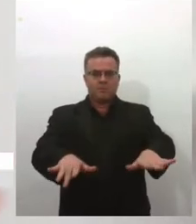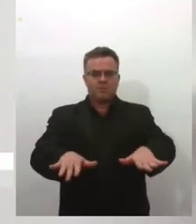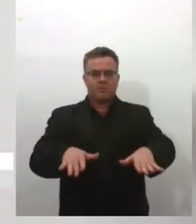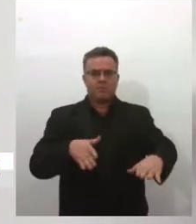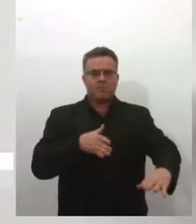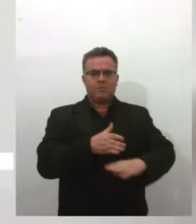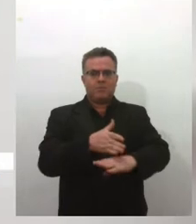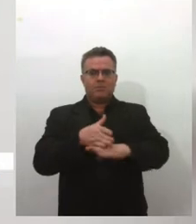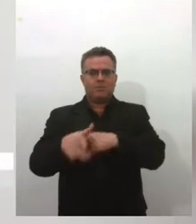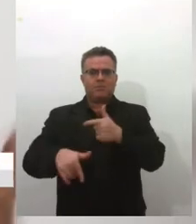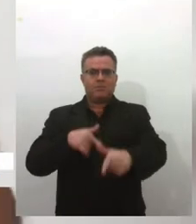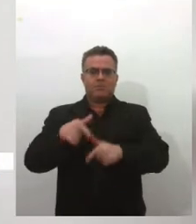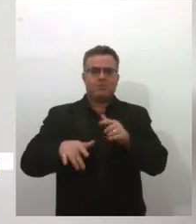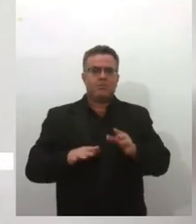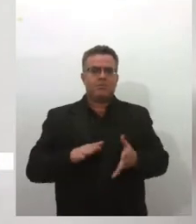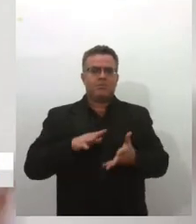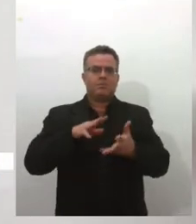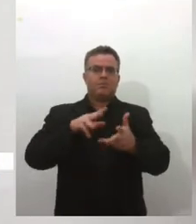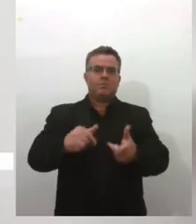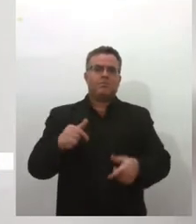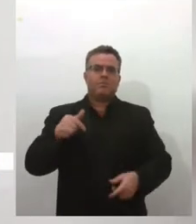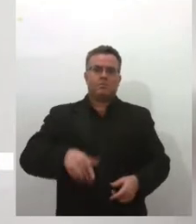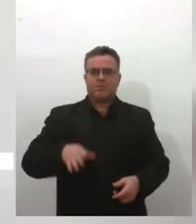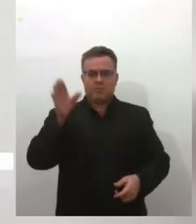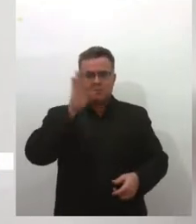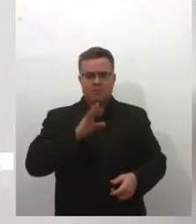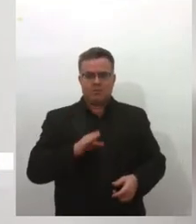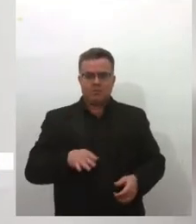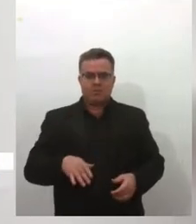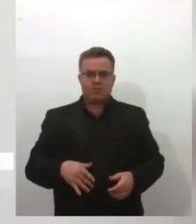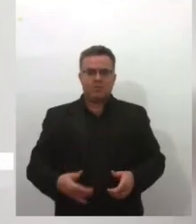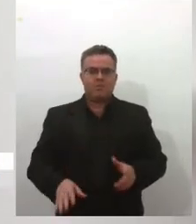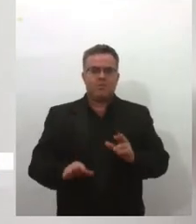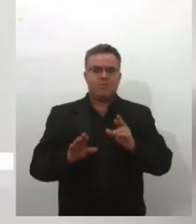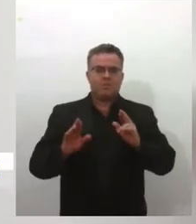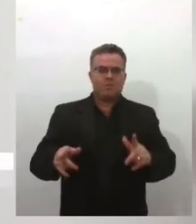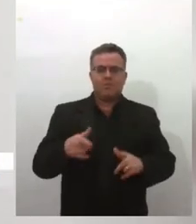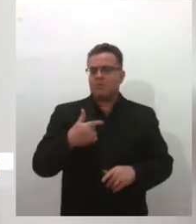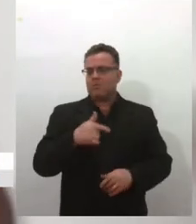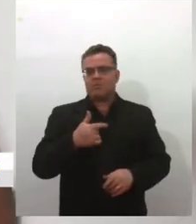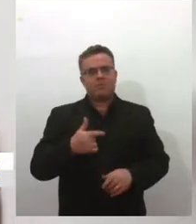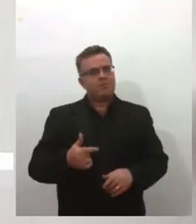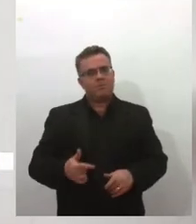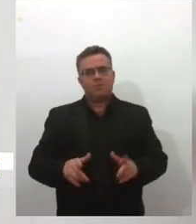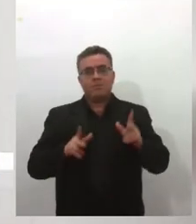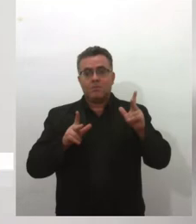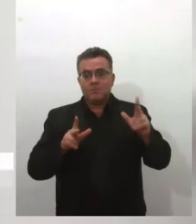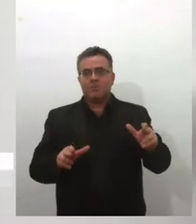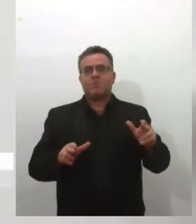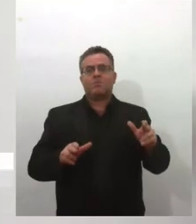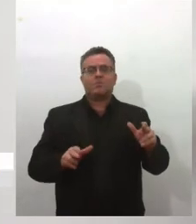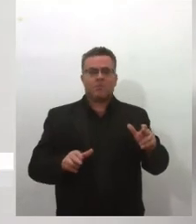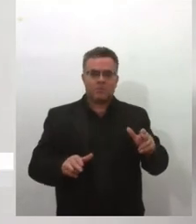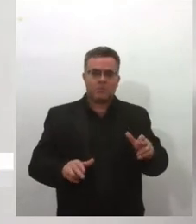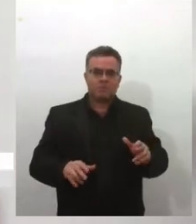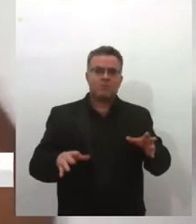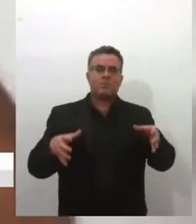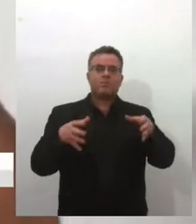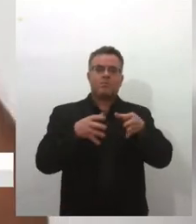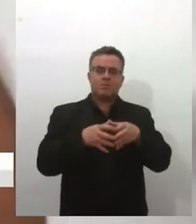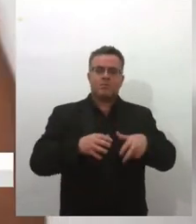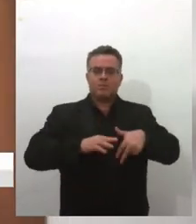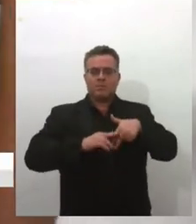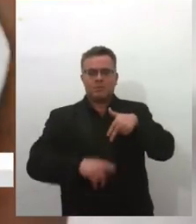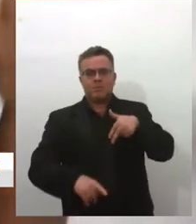no mundo todo. E aqui no Brasil, ele não é diferente. Então, a partir desse momento que ele tem esse trabalho de equidade de gênero,